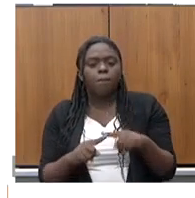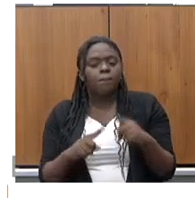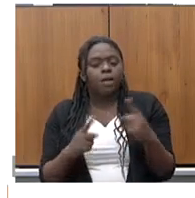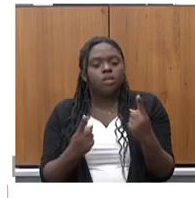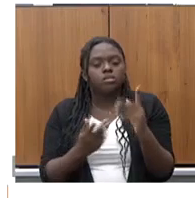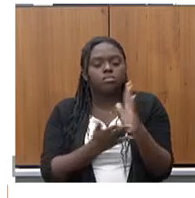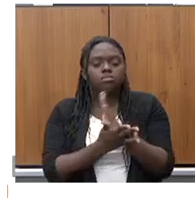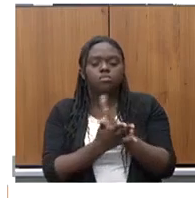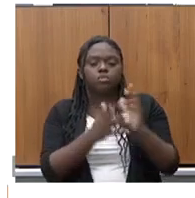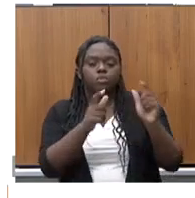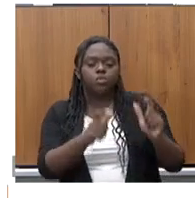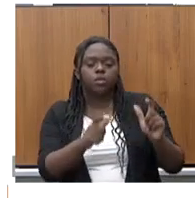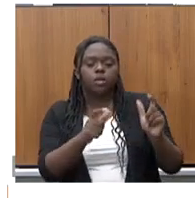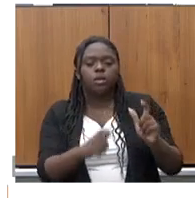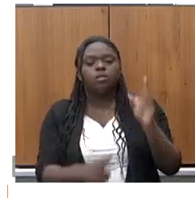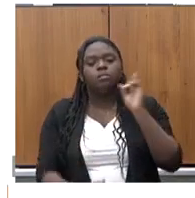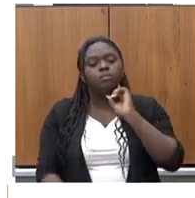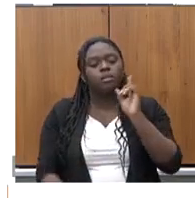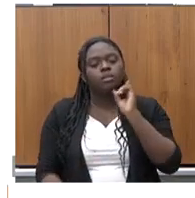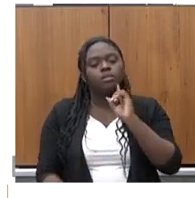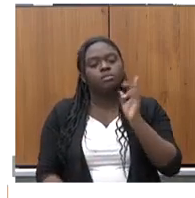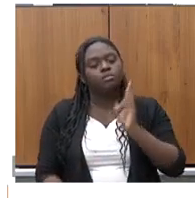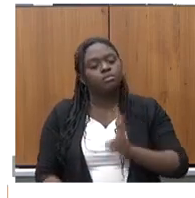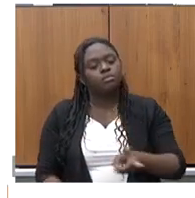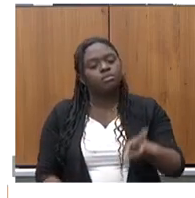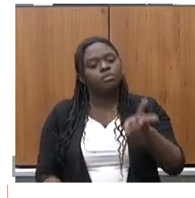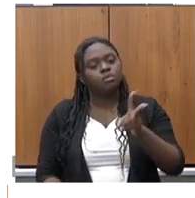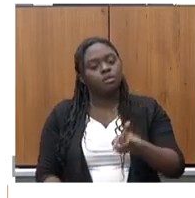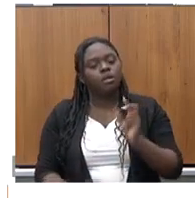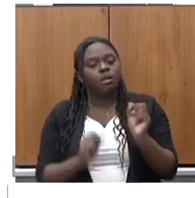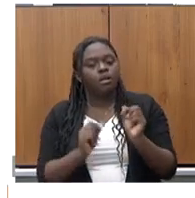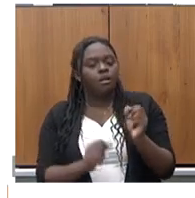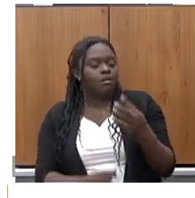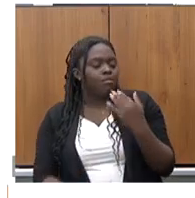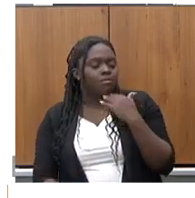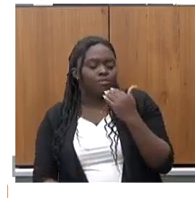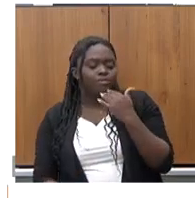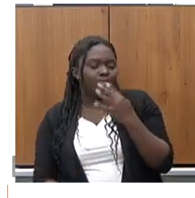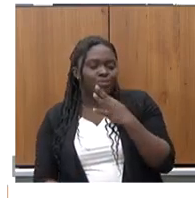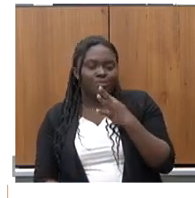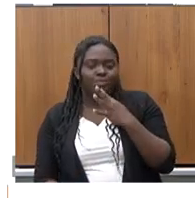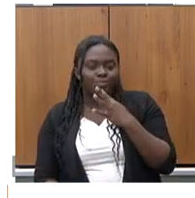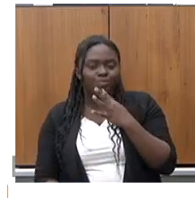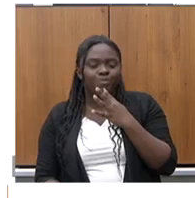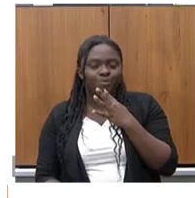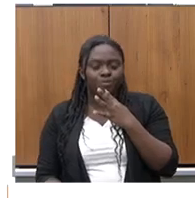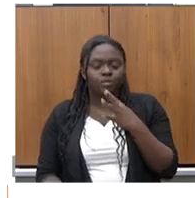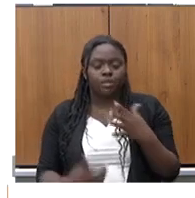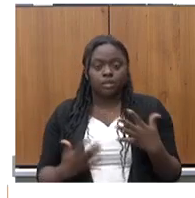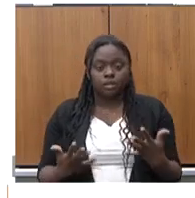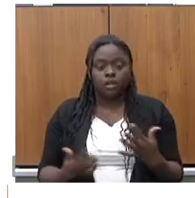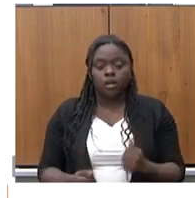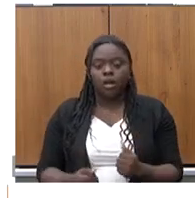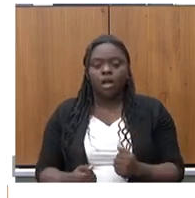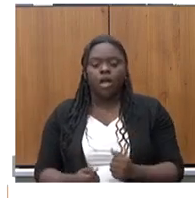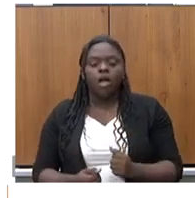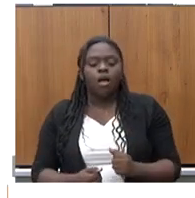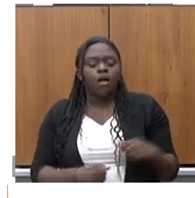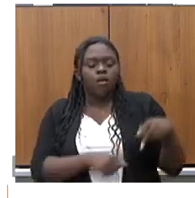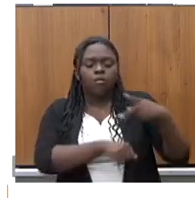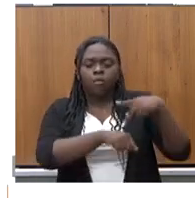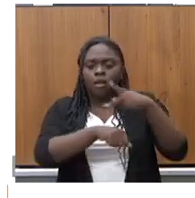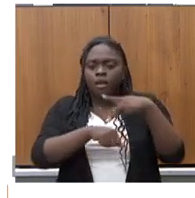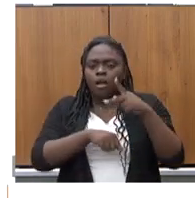lugares, Minas ainda é um ilustre desconhecido. Então, missões internacionais